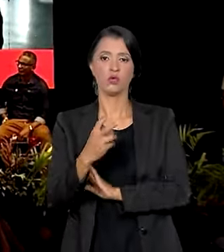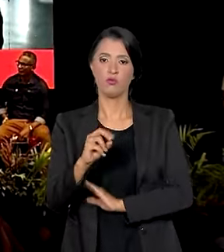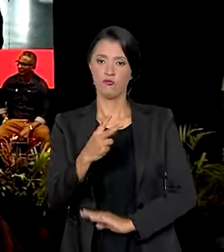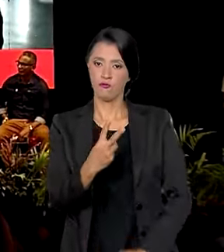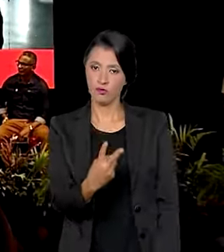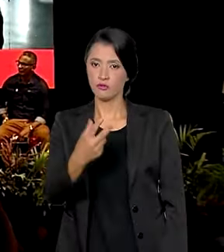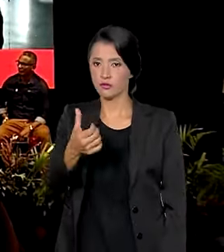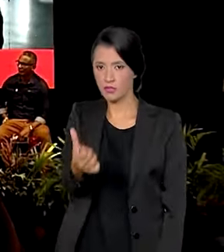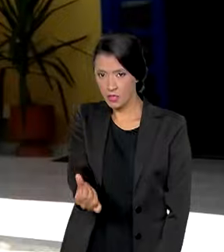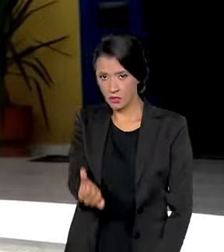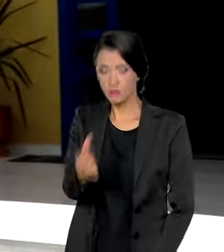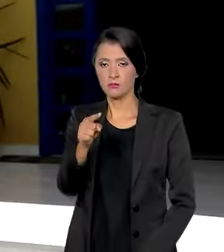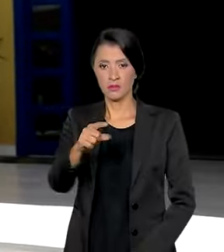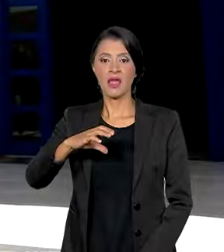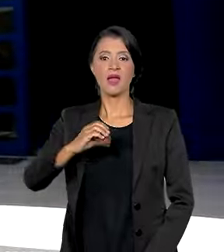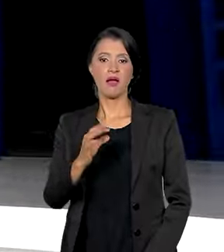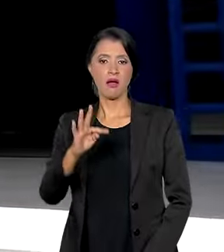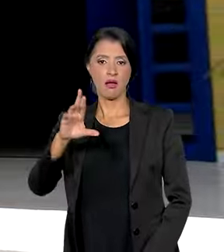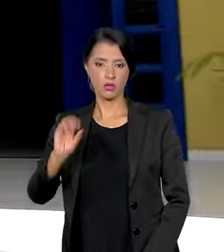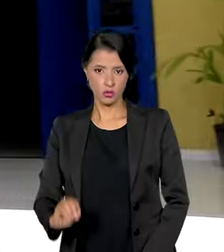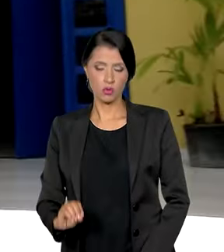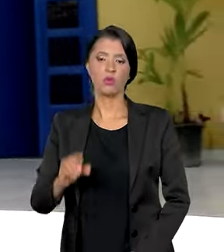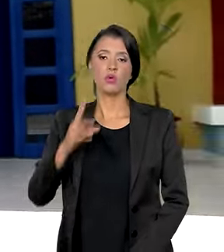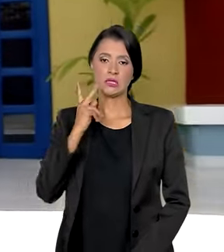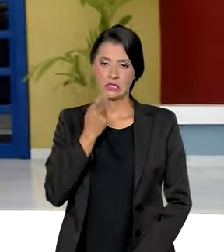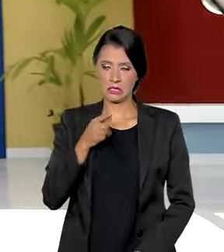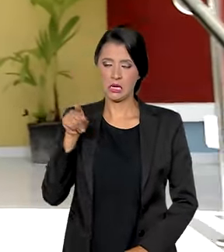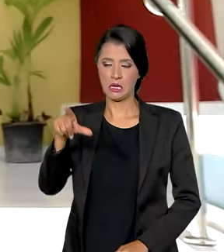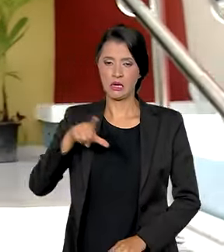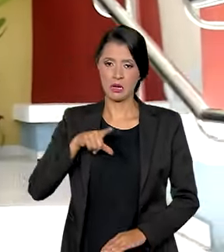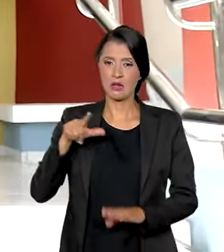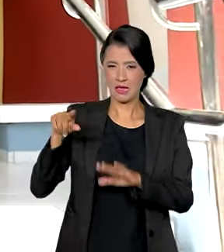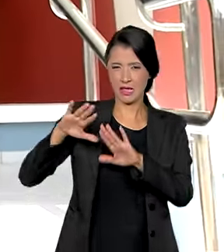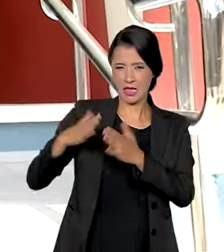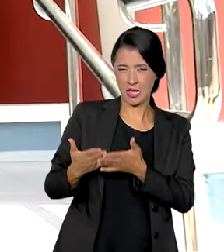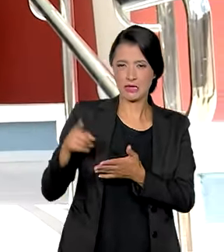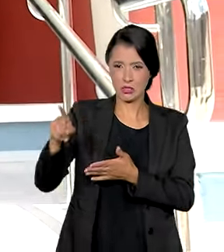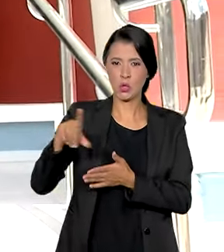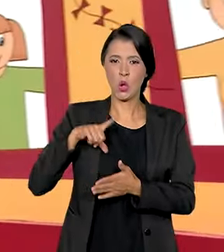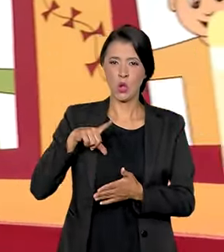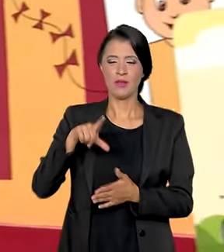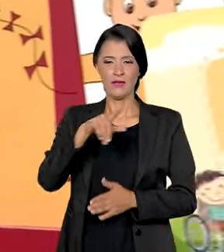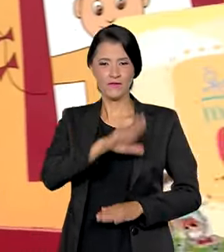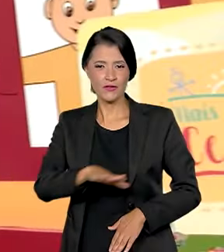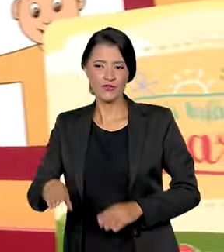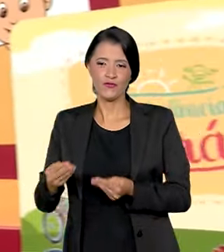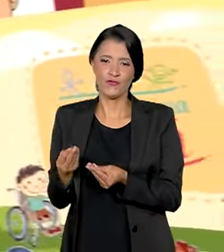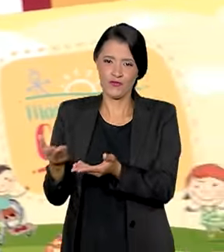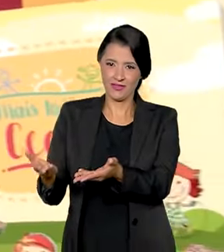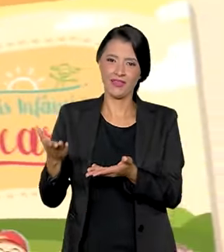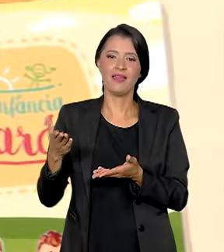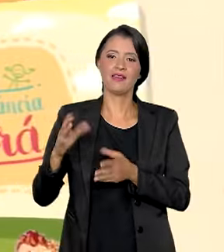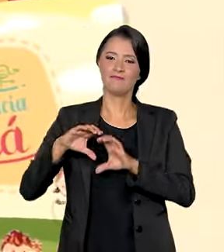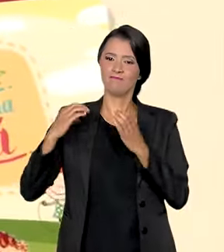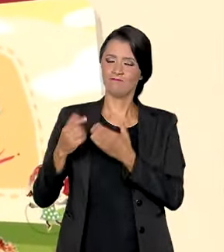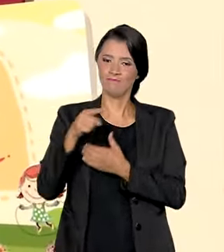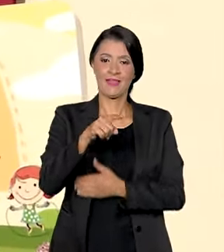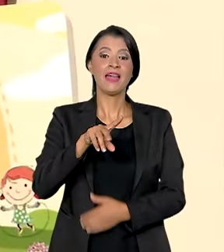2026. Em Crato, no Ceará, este centro de ensino infantil foi entregue à comunidade.